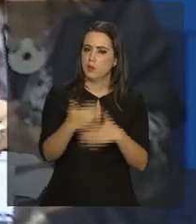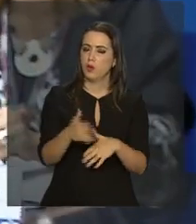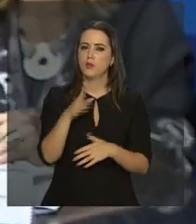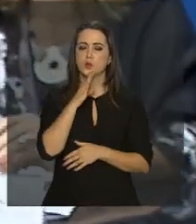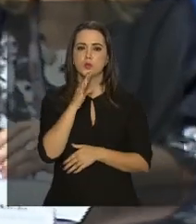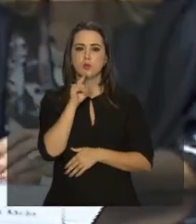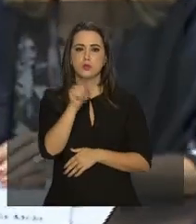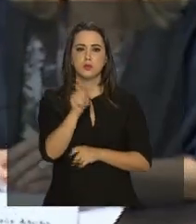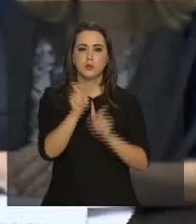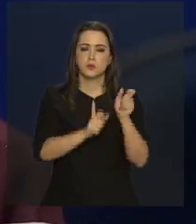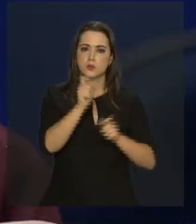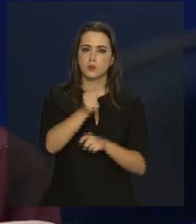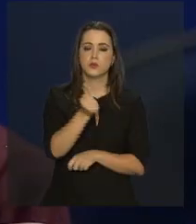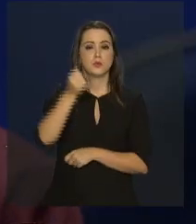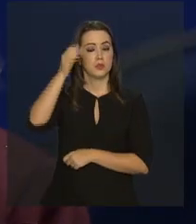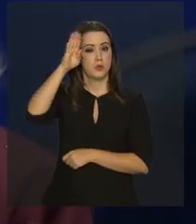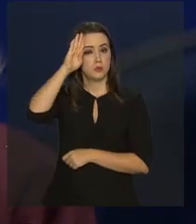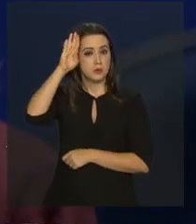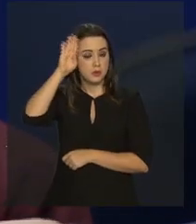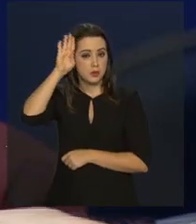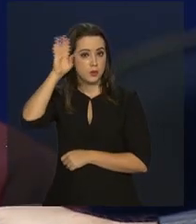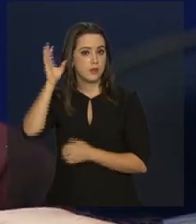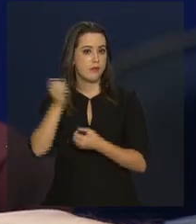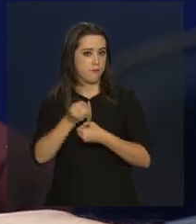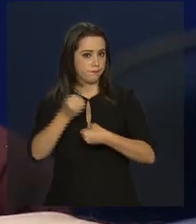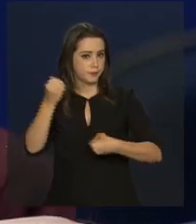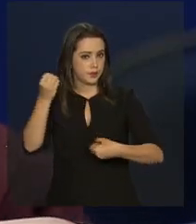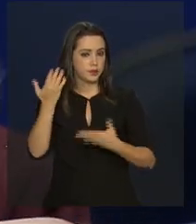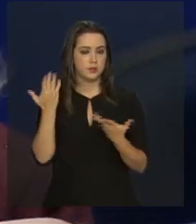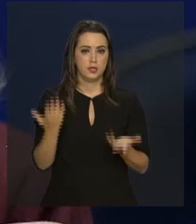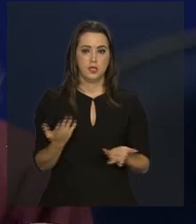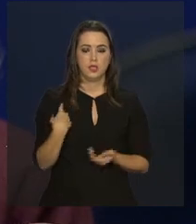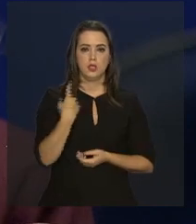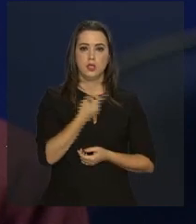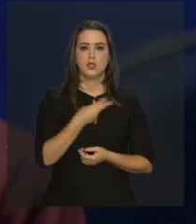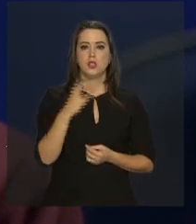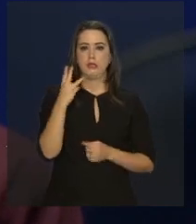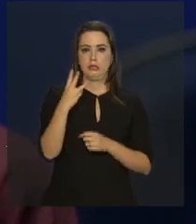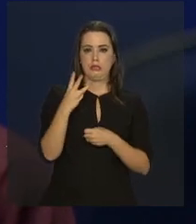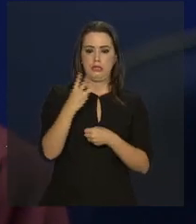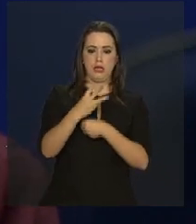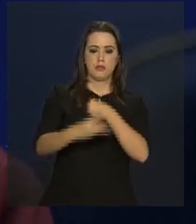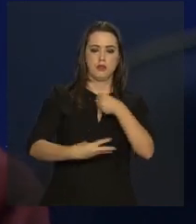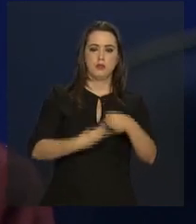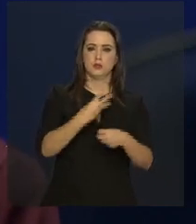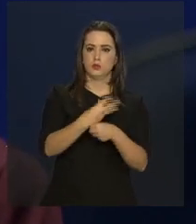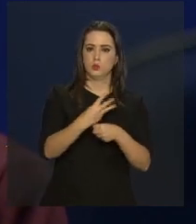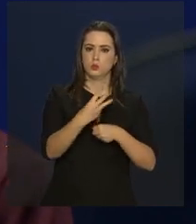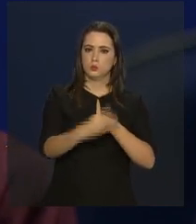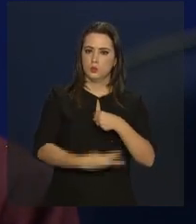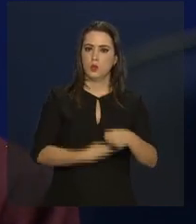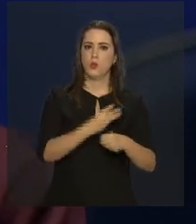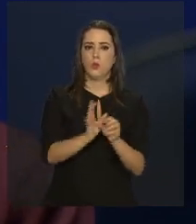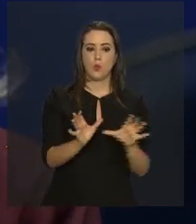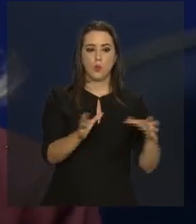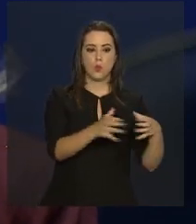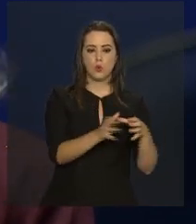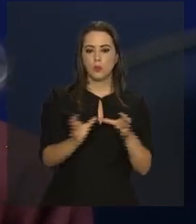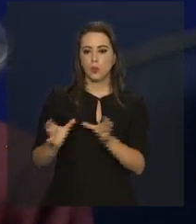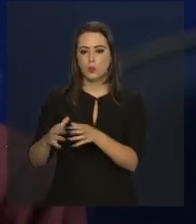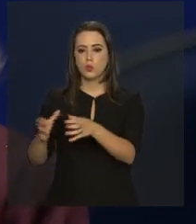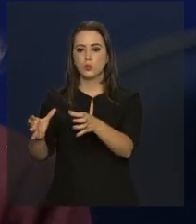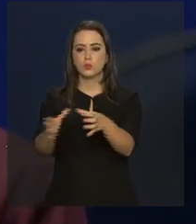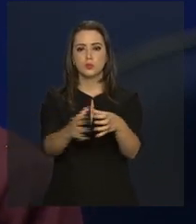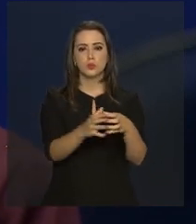dos alunos do ensino superior. A cada três anos nós avaliamos um grupo de cursos, para dar tempo e eles voltam de